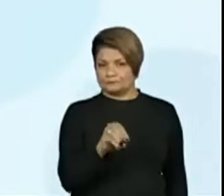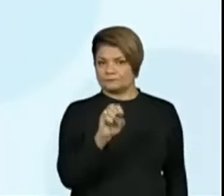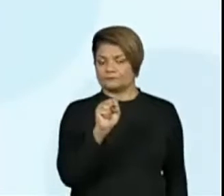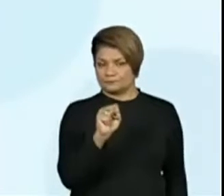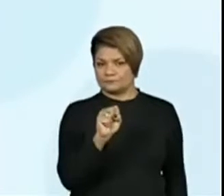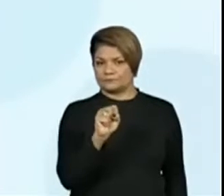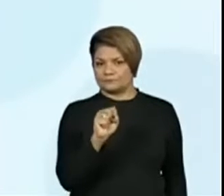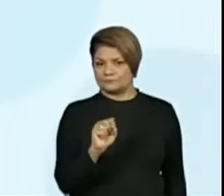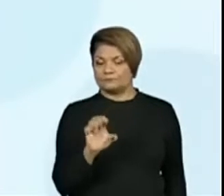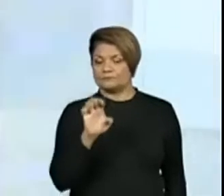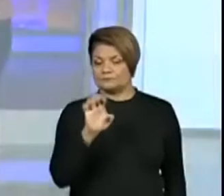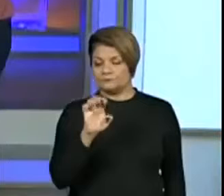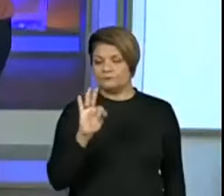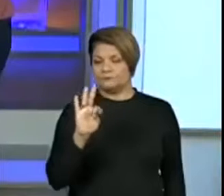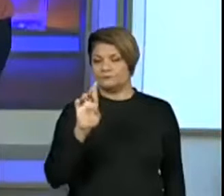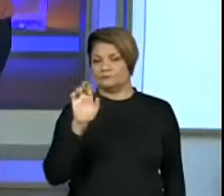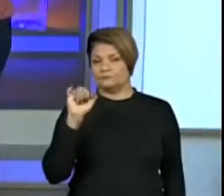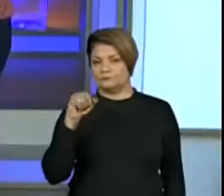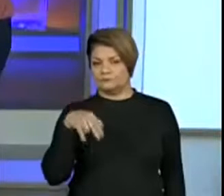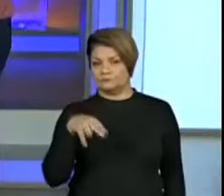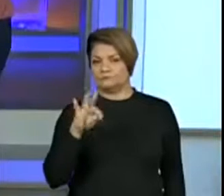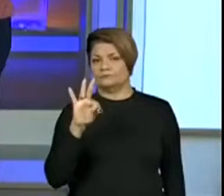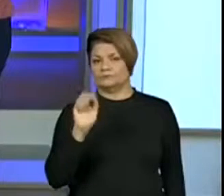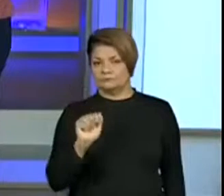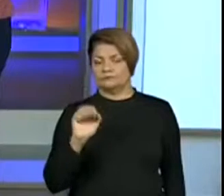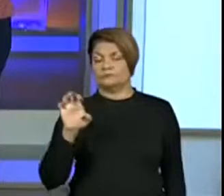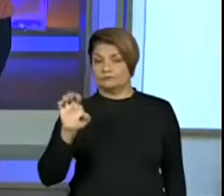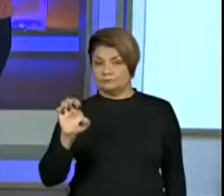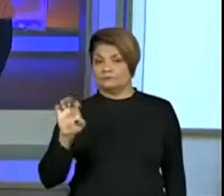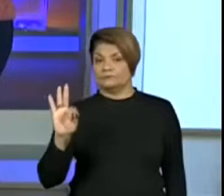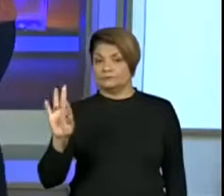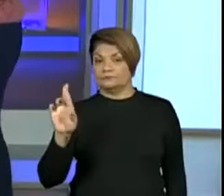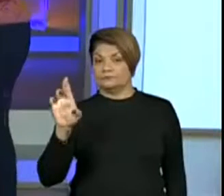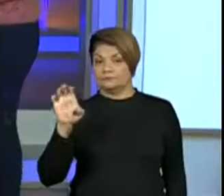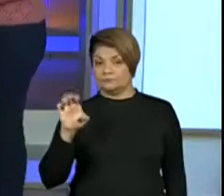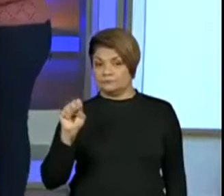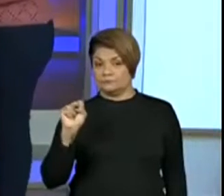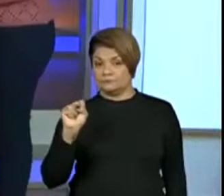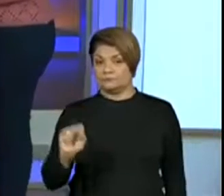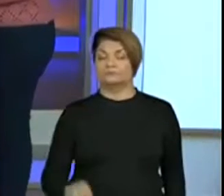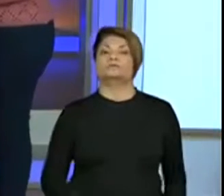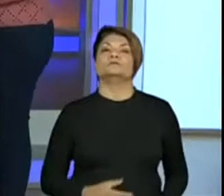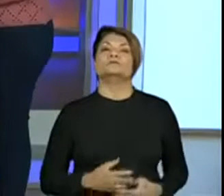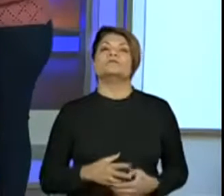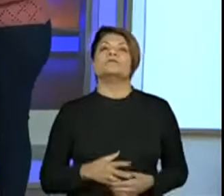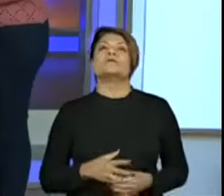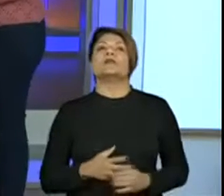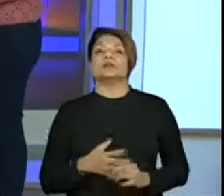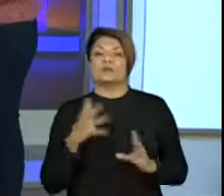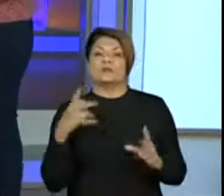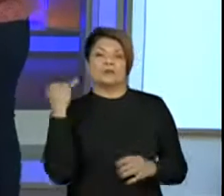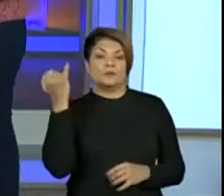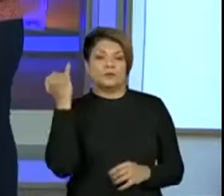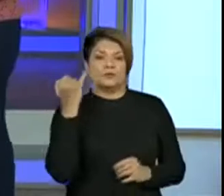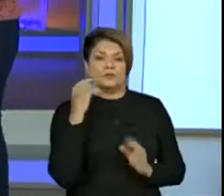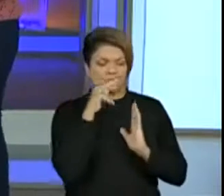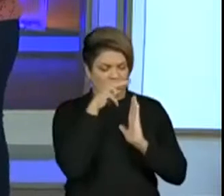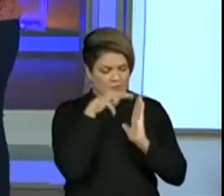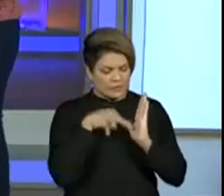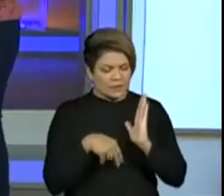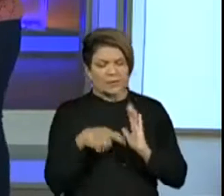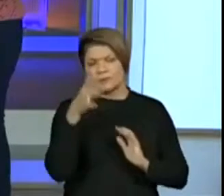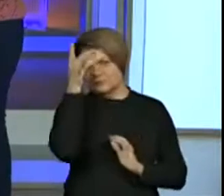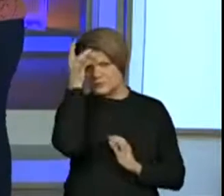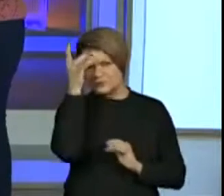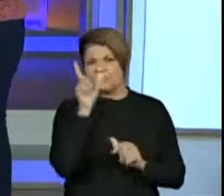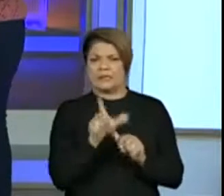Olha como é importante realizar também a leitura do número, porque ele já nos dá indícios ali, ele já nos indica como que eu posso